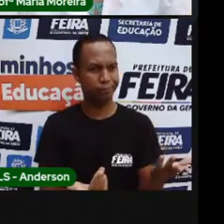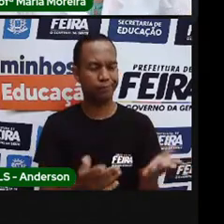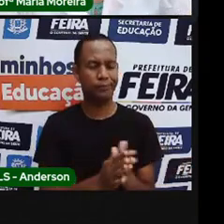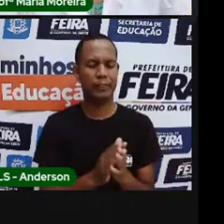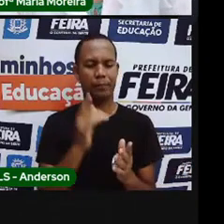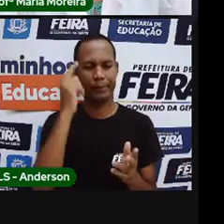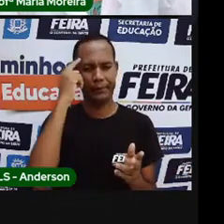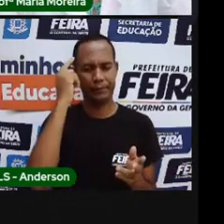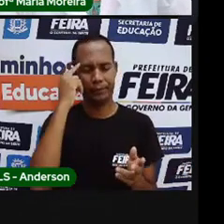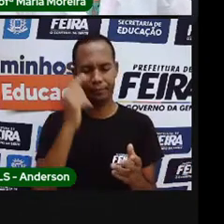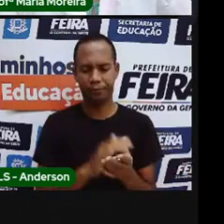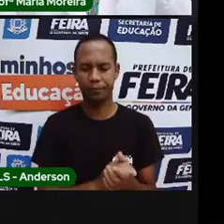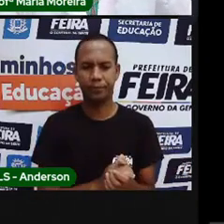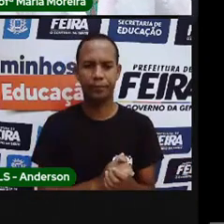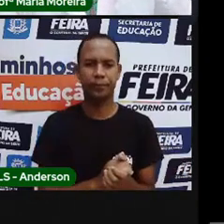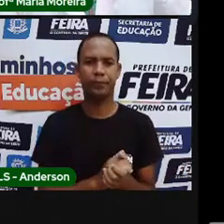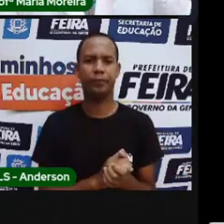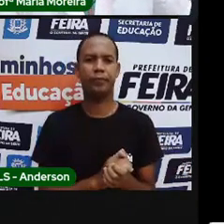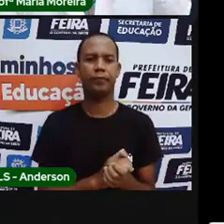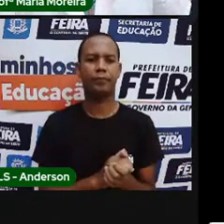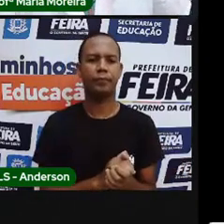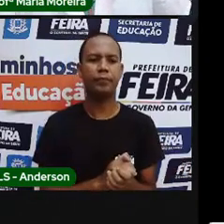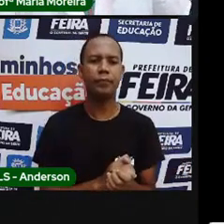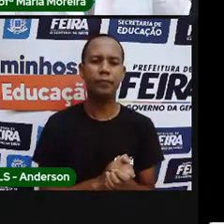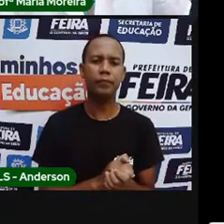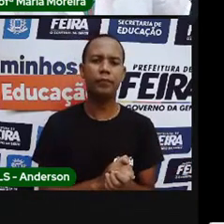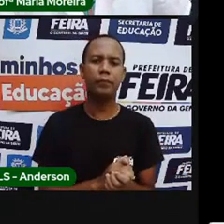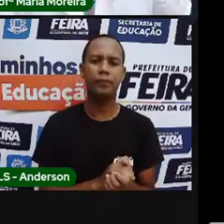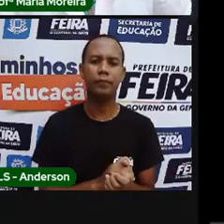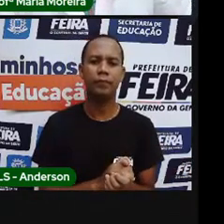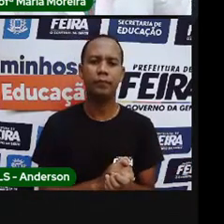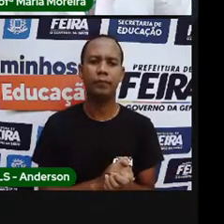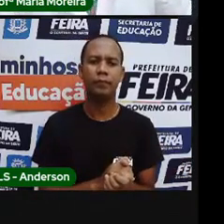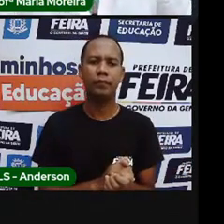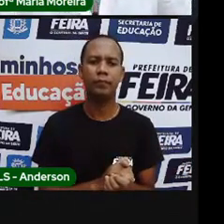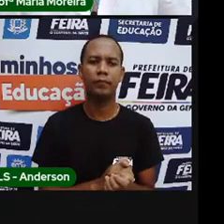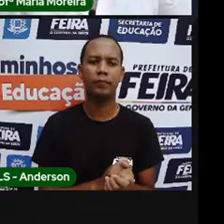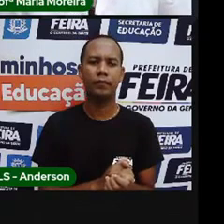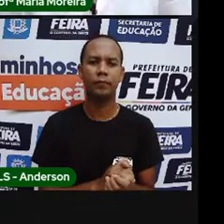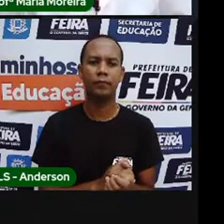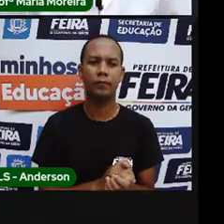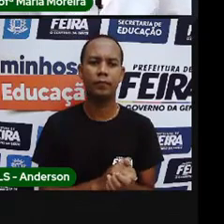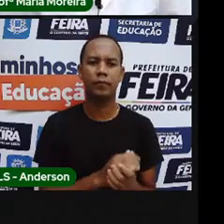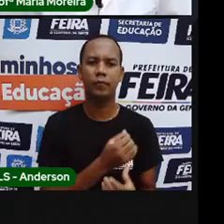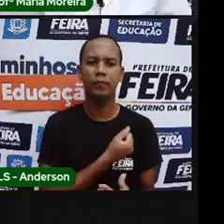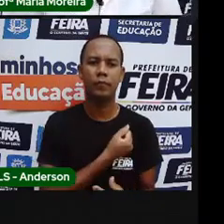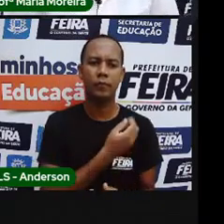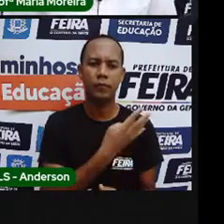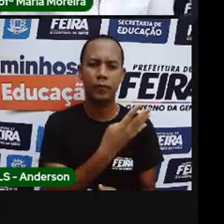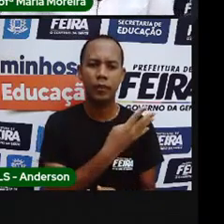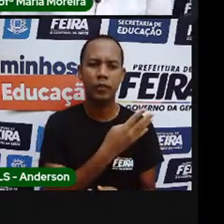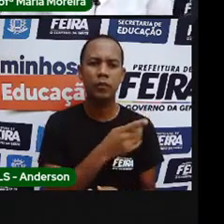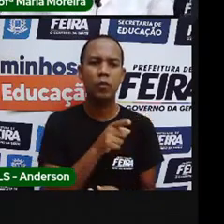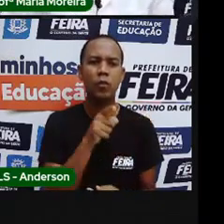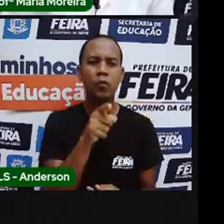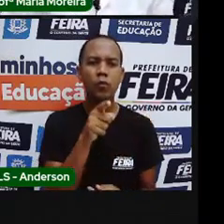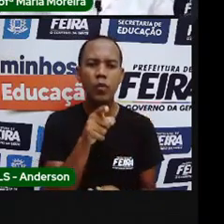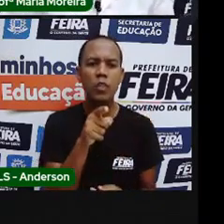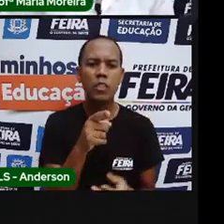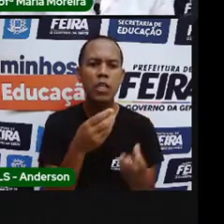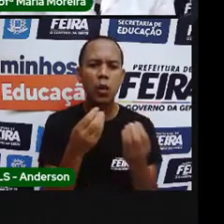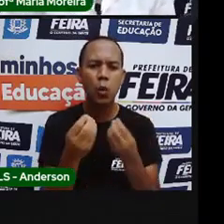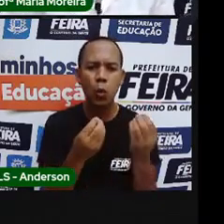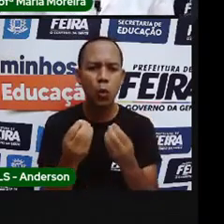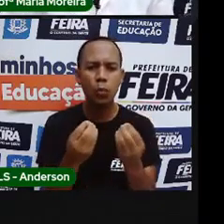nesses lugares? Vamos pensar sobre isso aí Questão 4 Como você pode